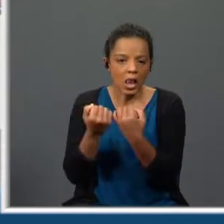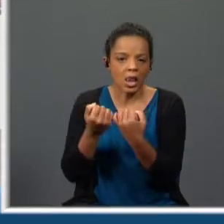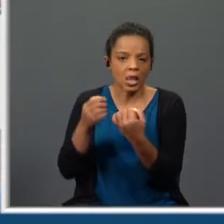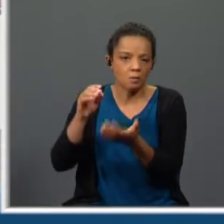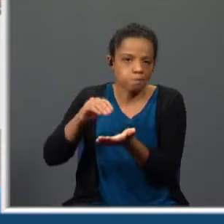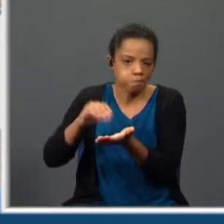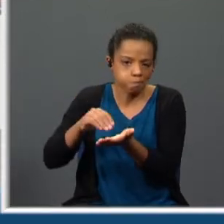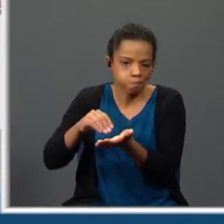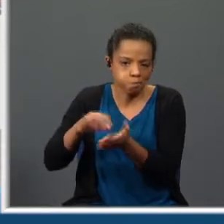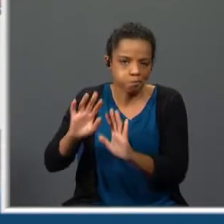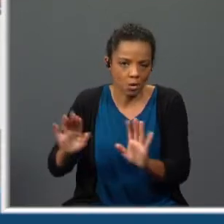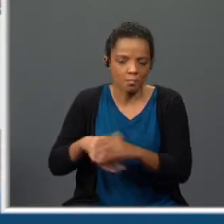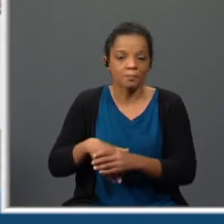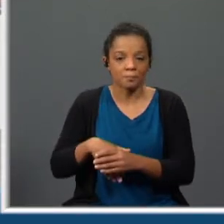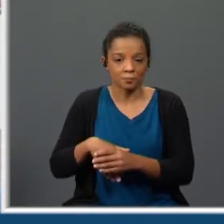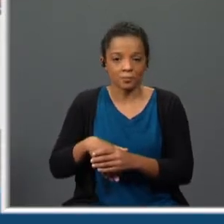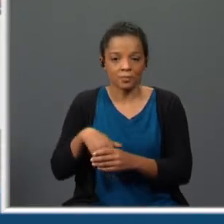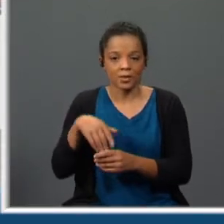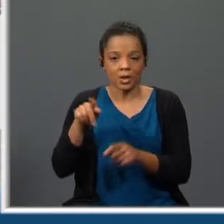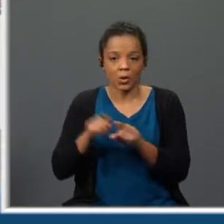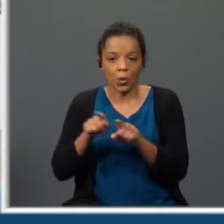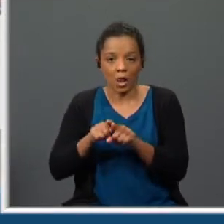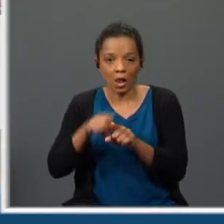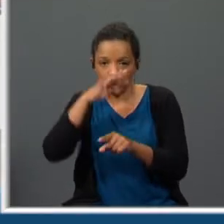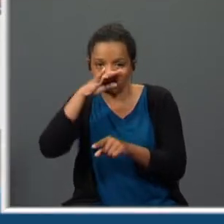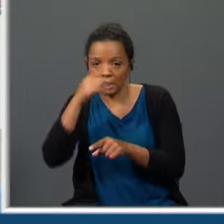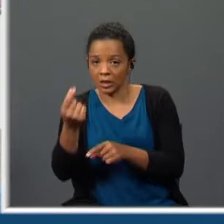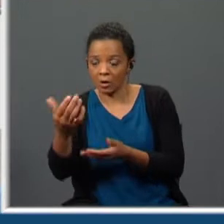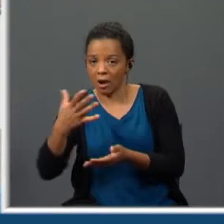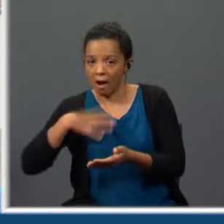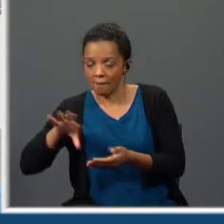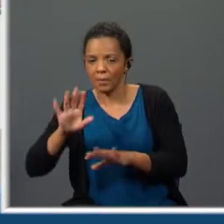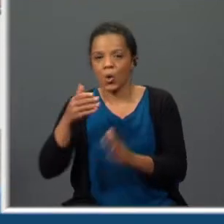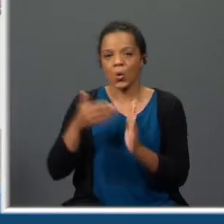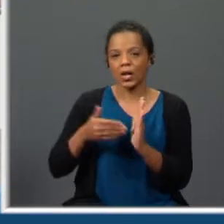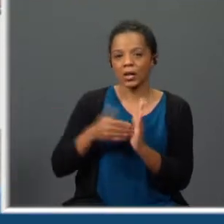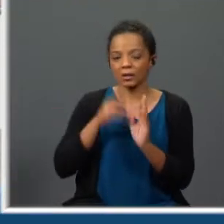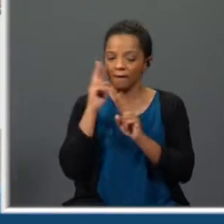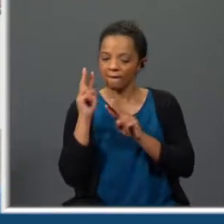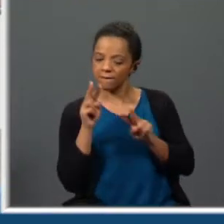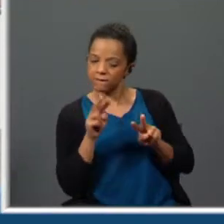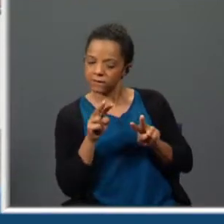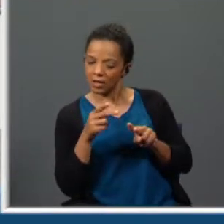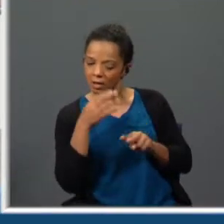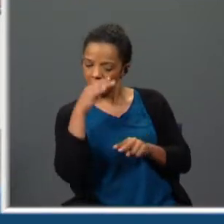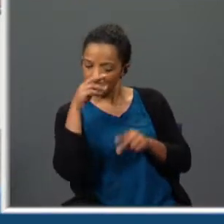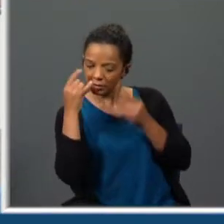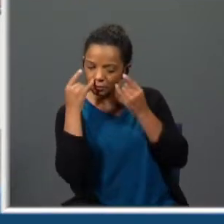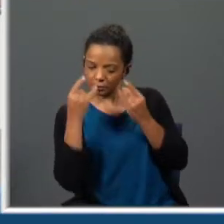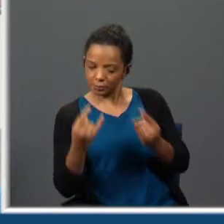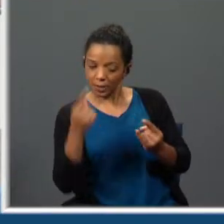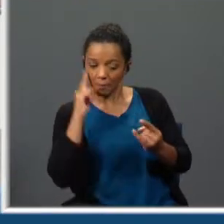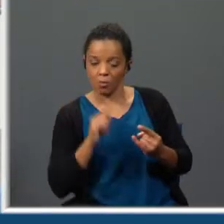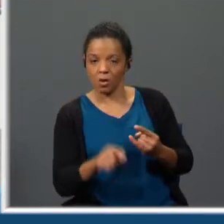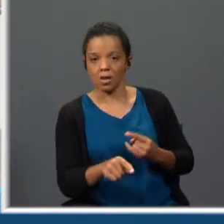Vemos que a Alcoviteira exige o pagamento, não é? Mas o cliente está muito interessado na rapariga,